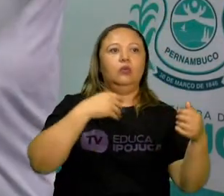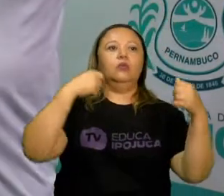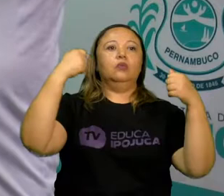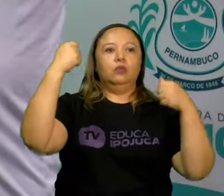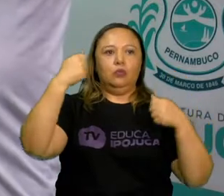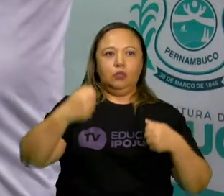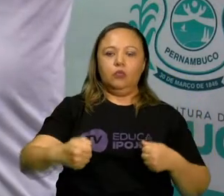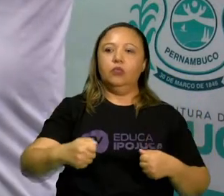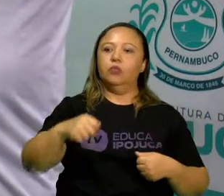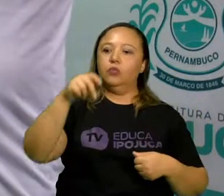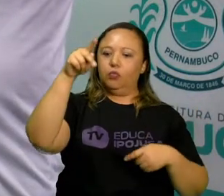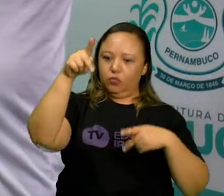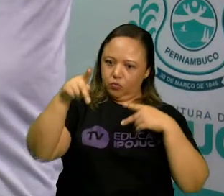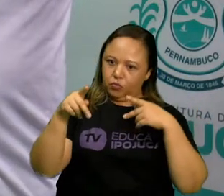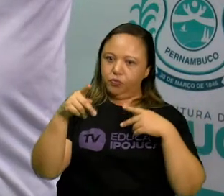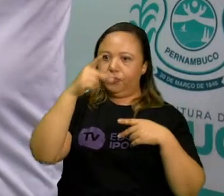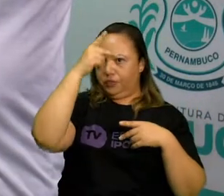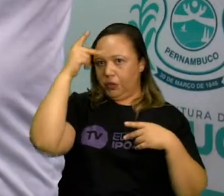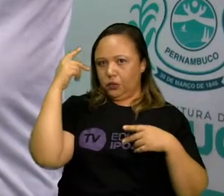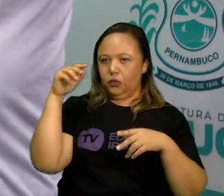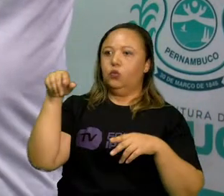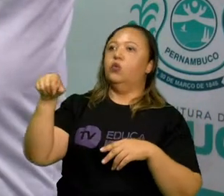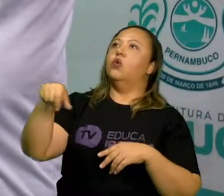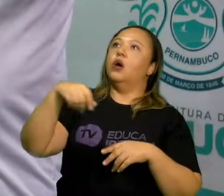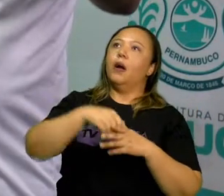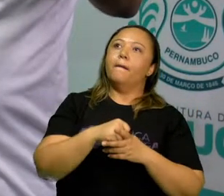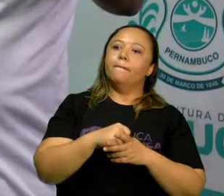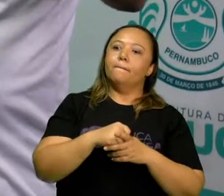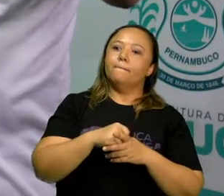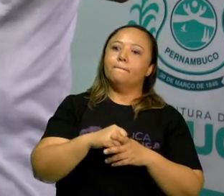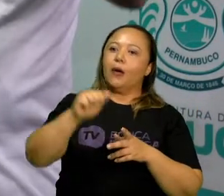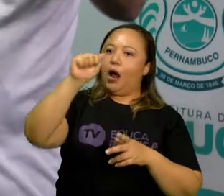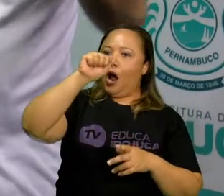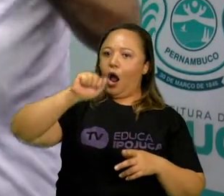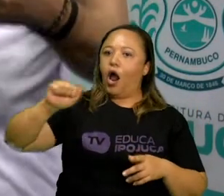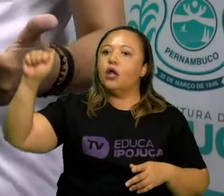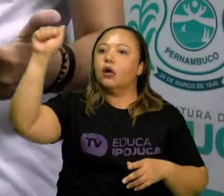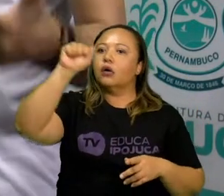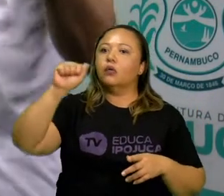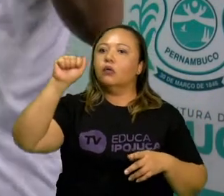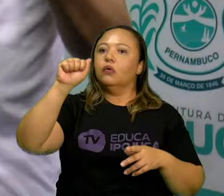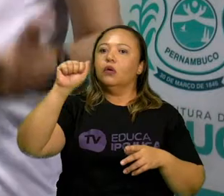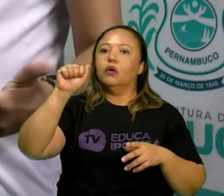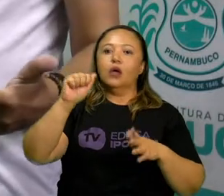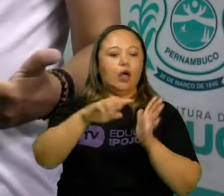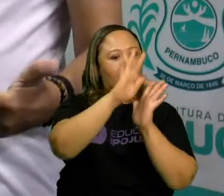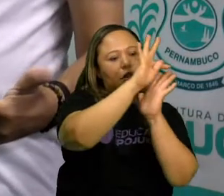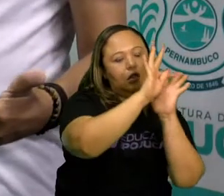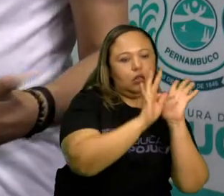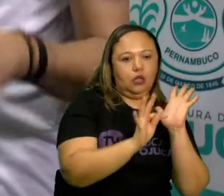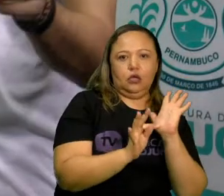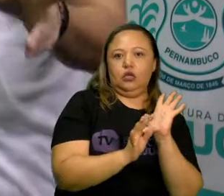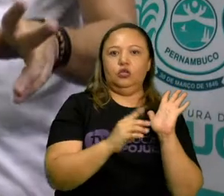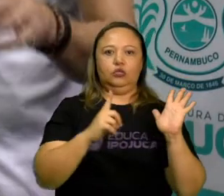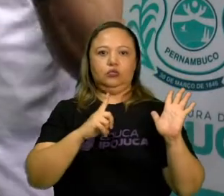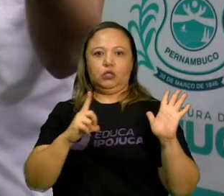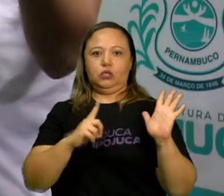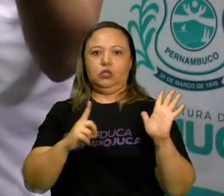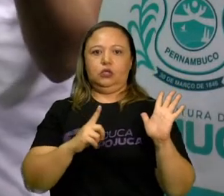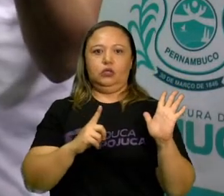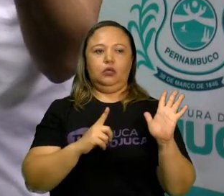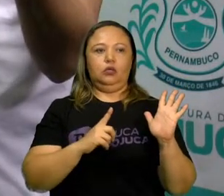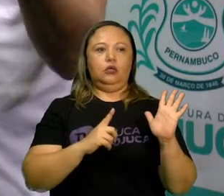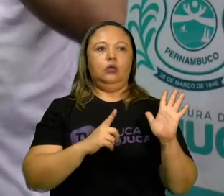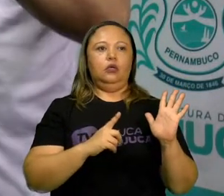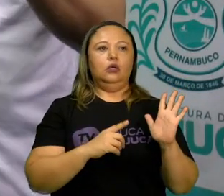é público, ator, texto, ok? Tem que ter essas três coisas para que o teatro exista. E esse público pode